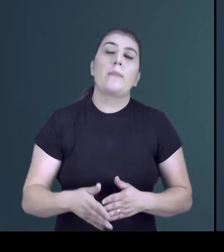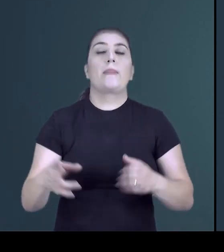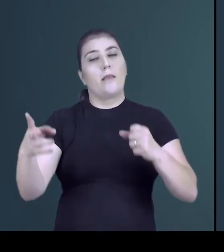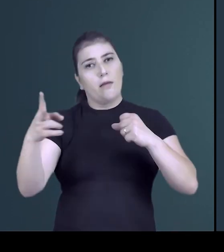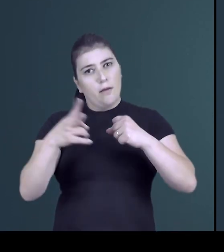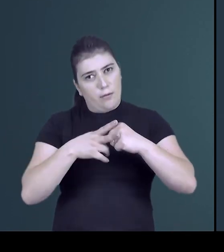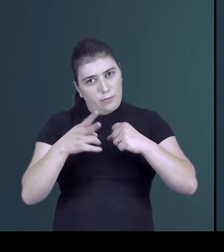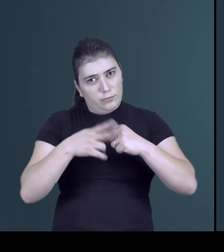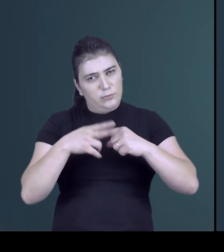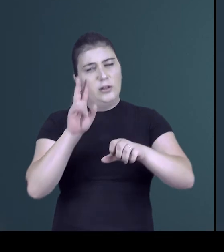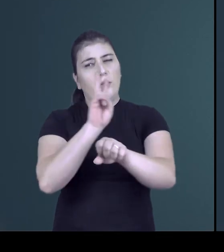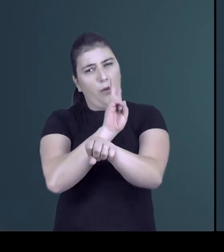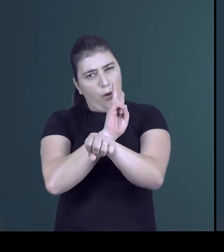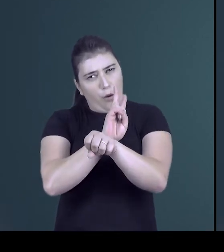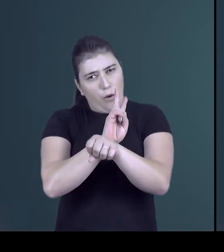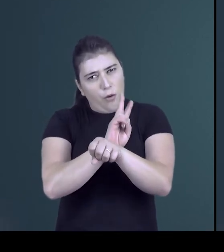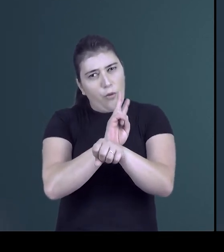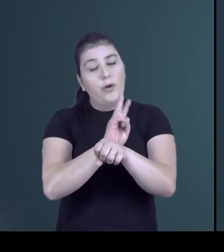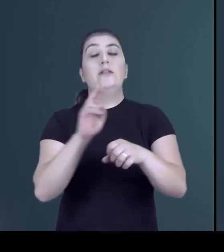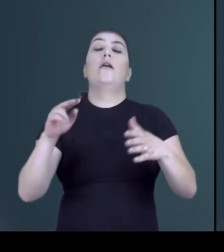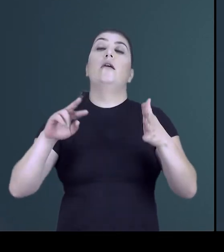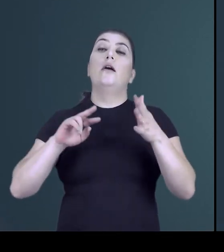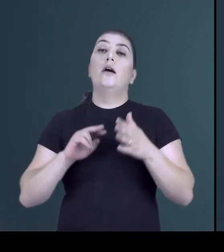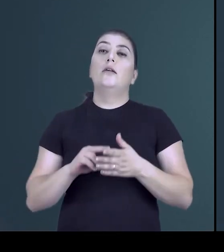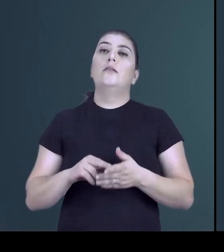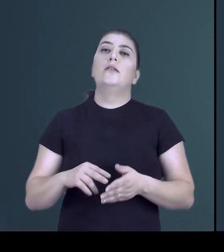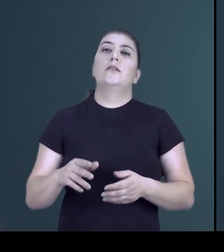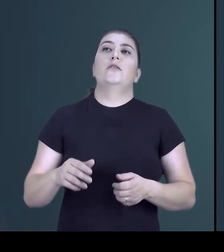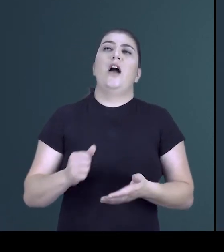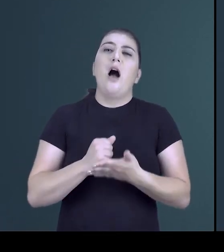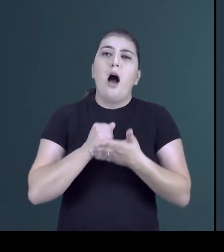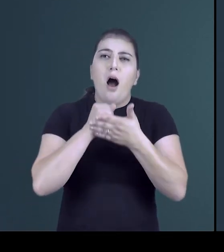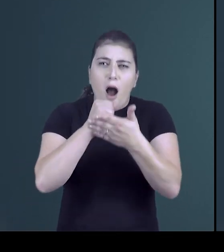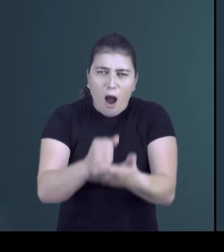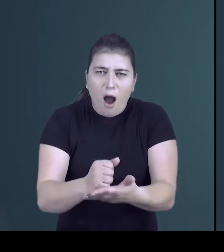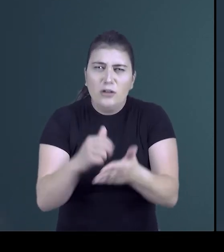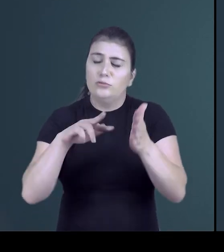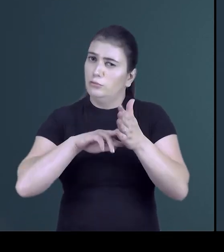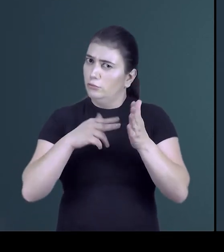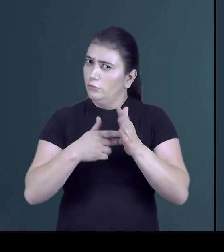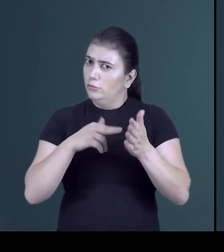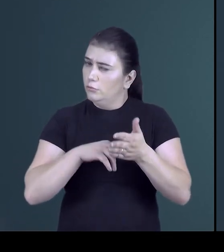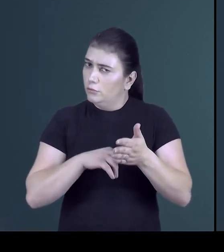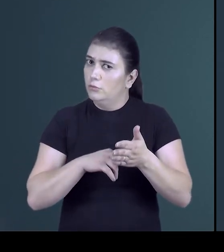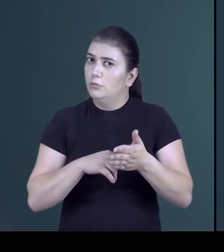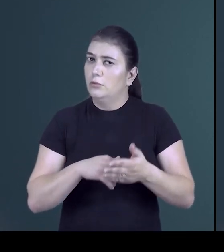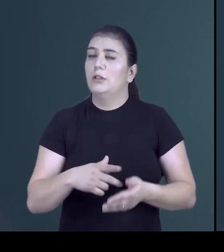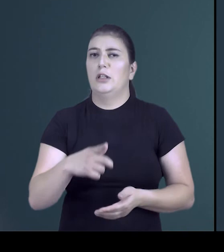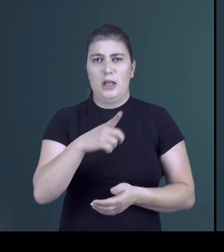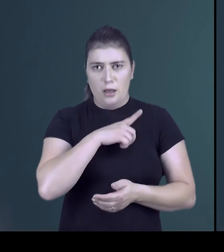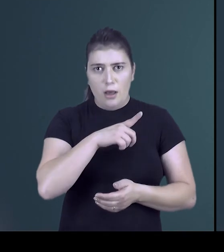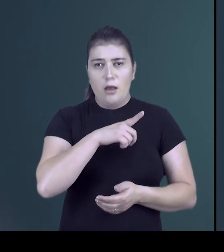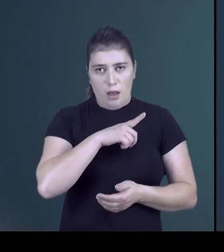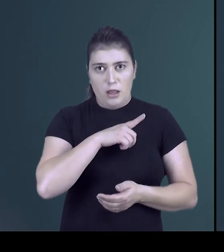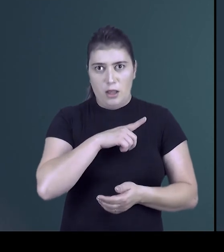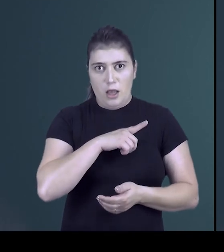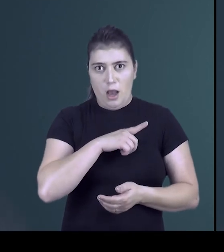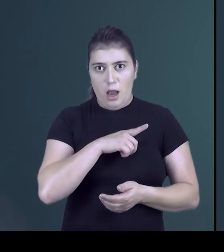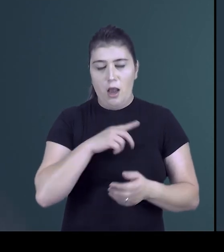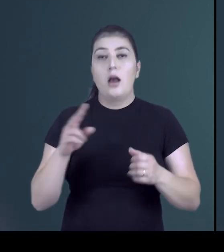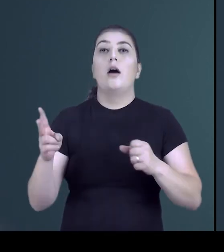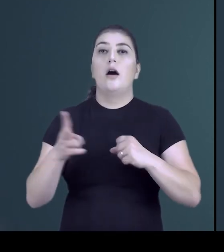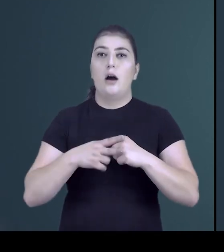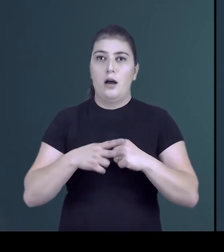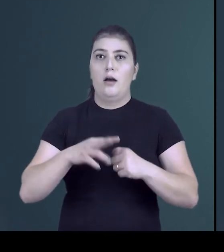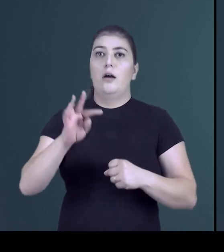assistir, no sentido de cuidar. Dar assistência, prestar ajuda. Quando for utilizado nesse sentido, é